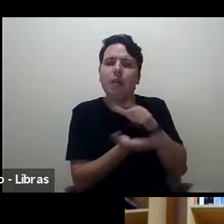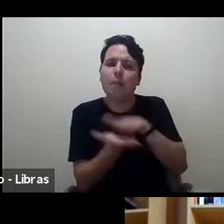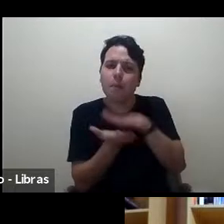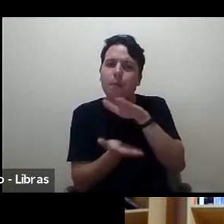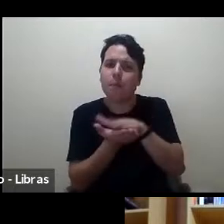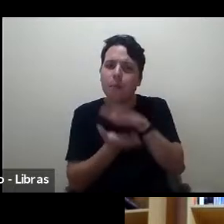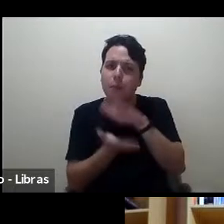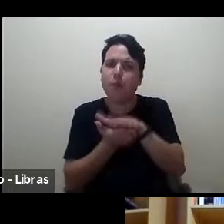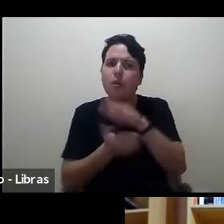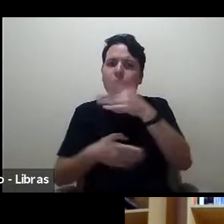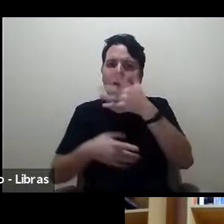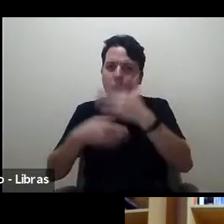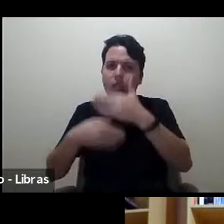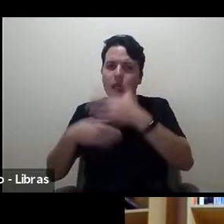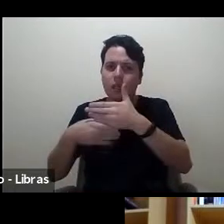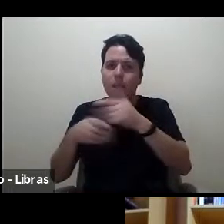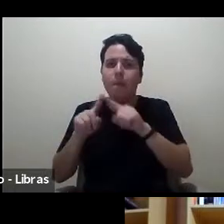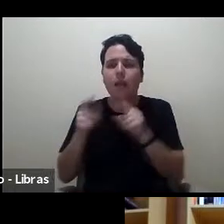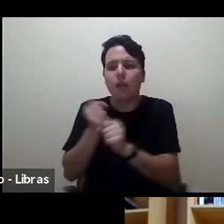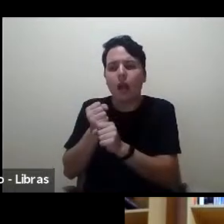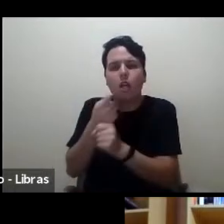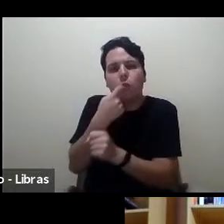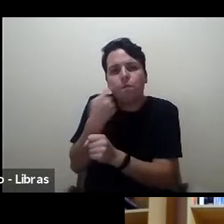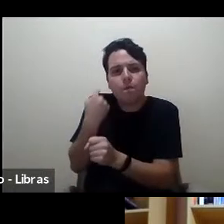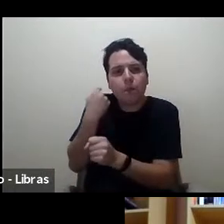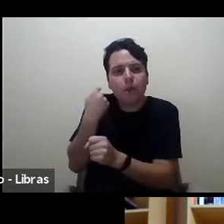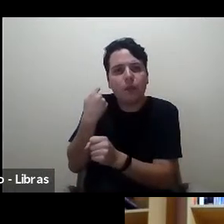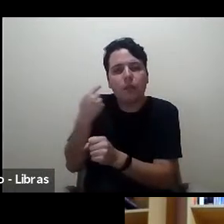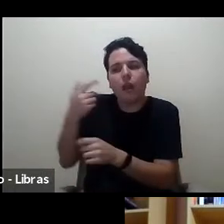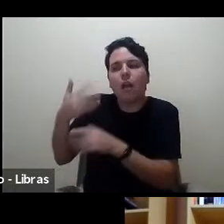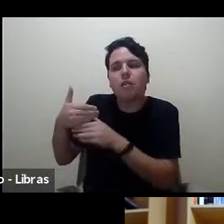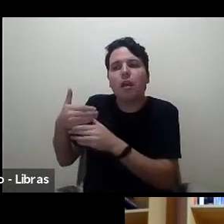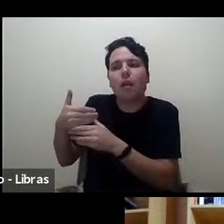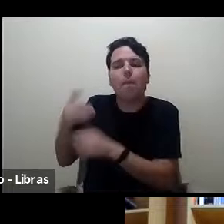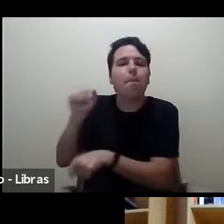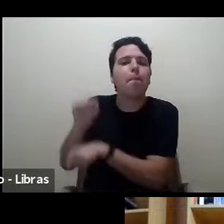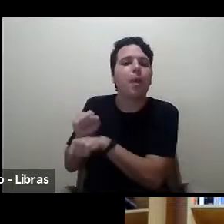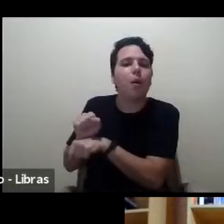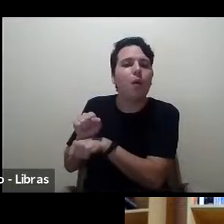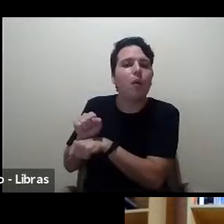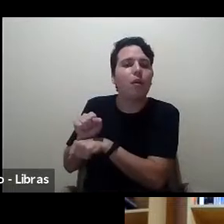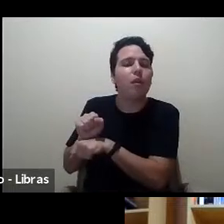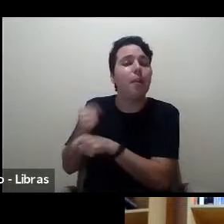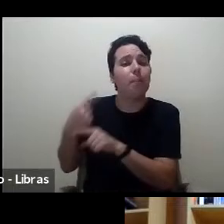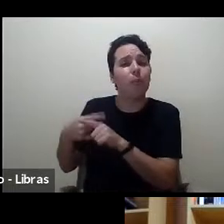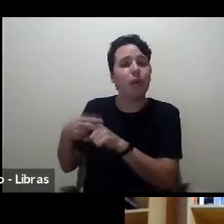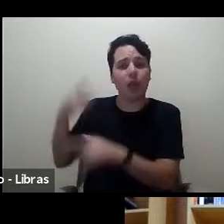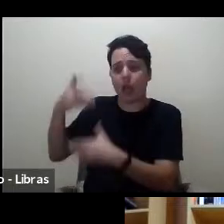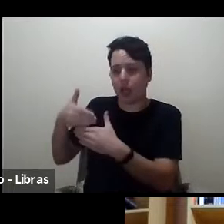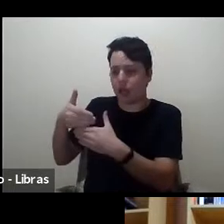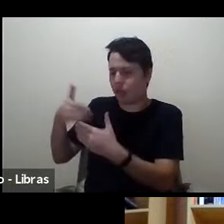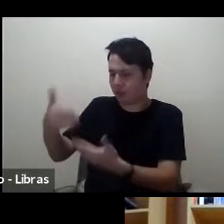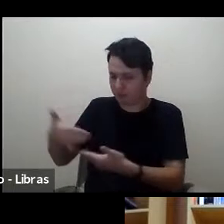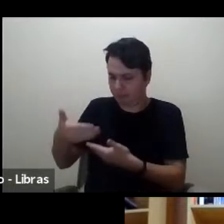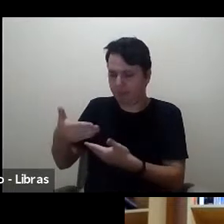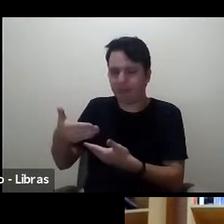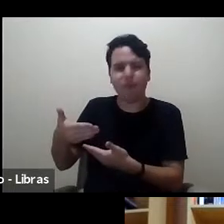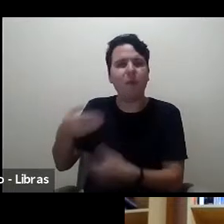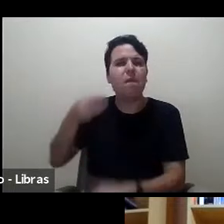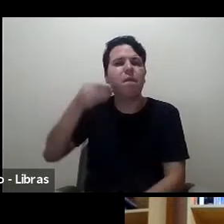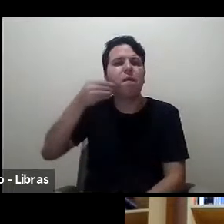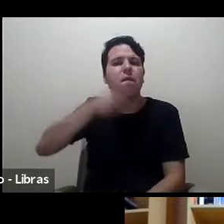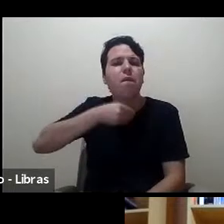publicar resenhas porque as resenhas que nós recebíamos eram de fato muito fracas elas não